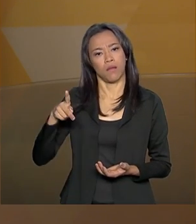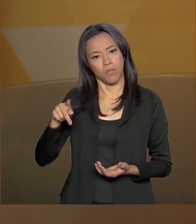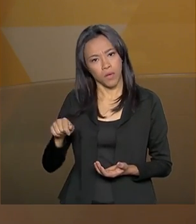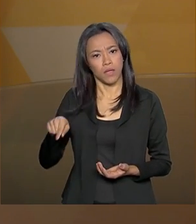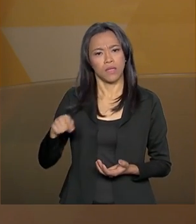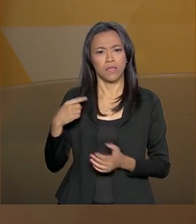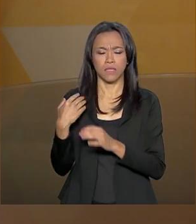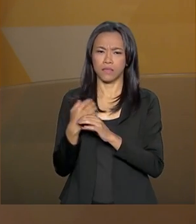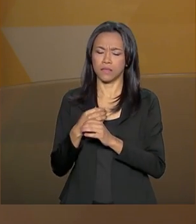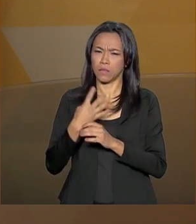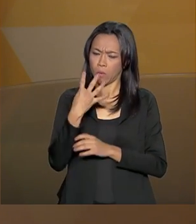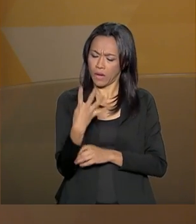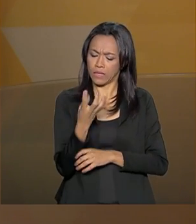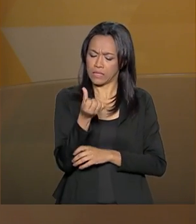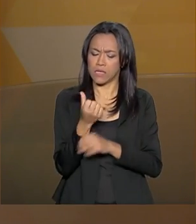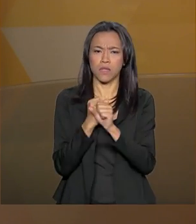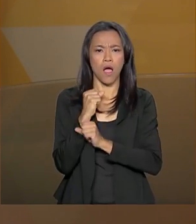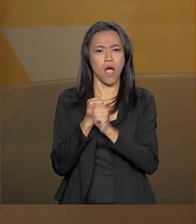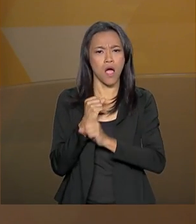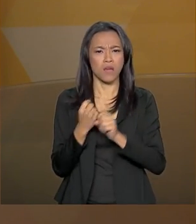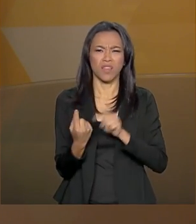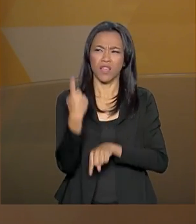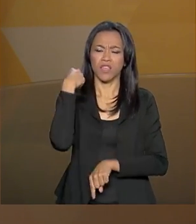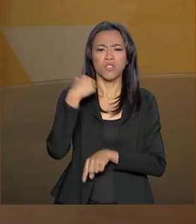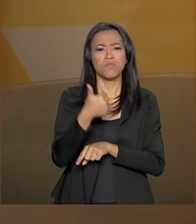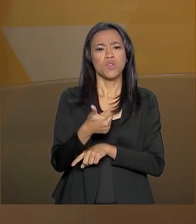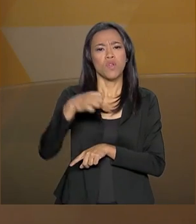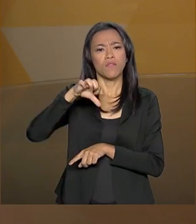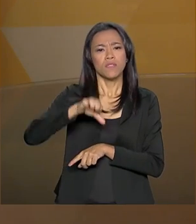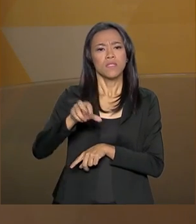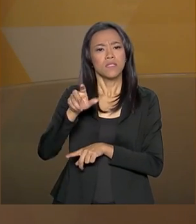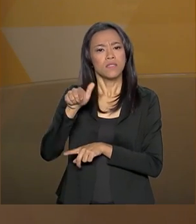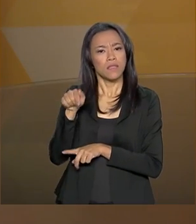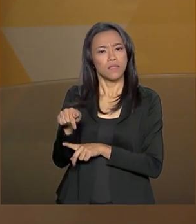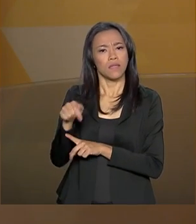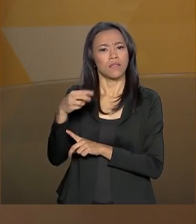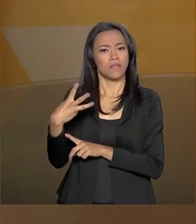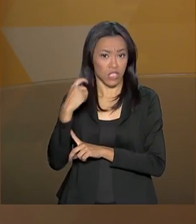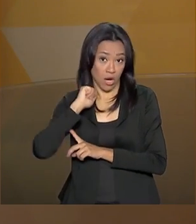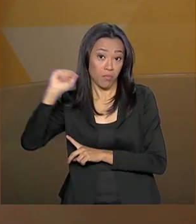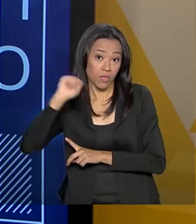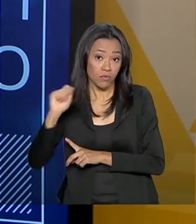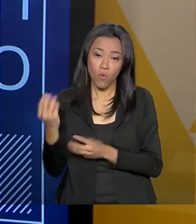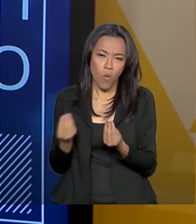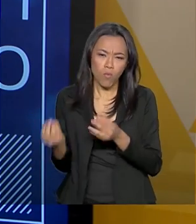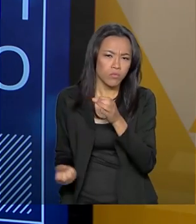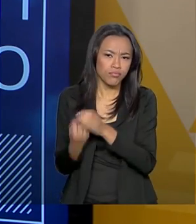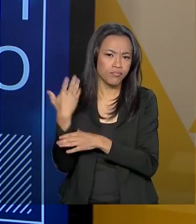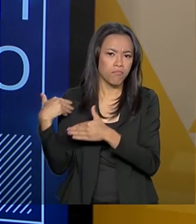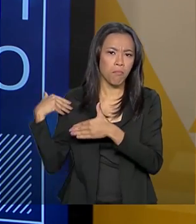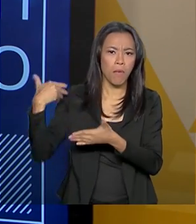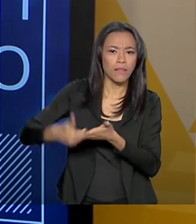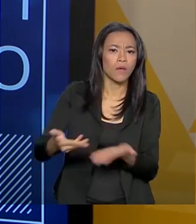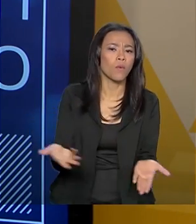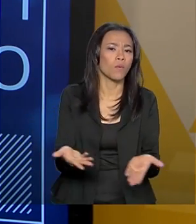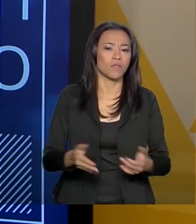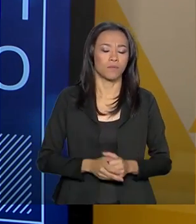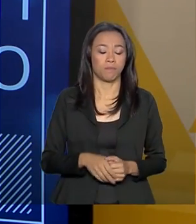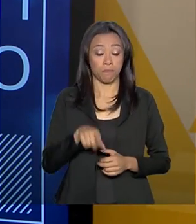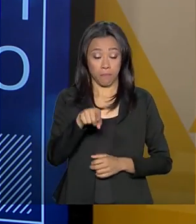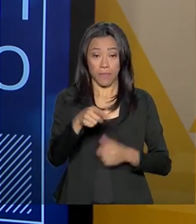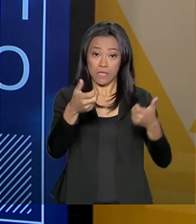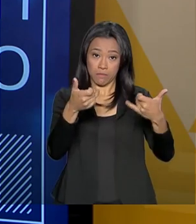anos? A Embrapa é de 1973, abril de 1973. Na verdade, o que nós chamamos hoje de conquista